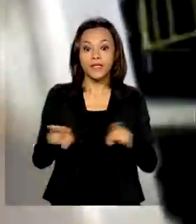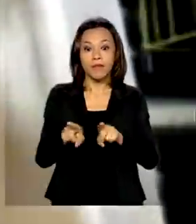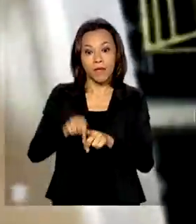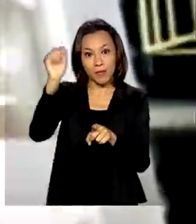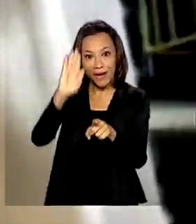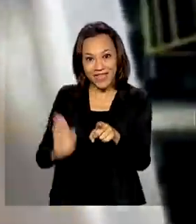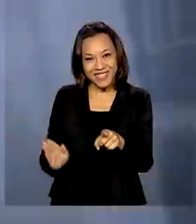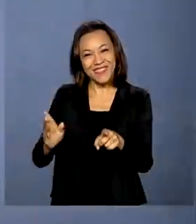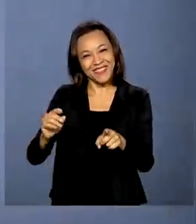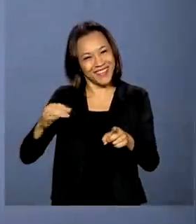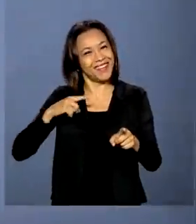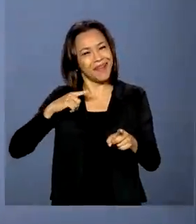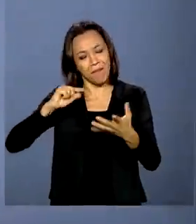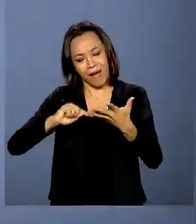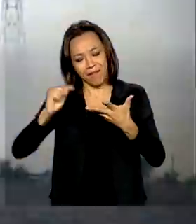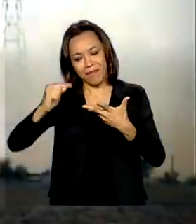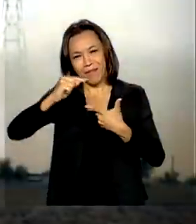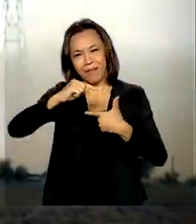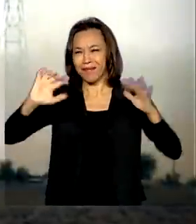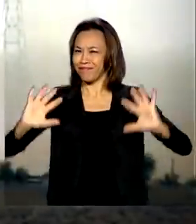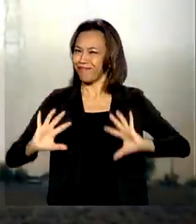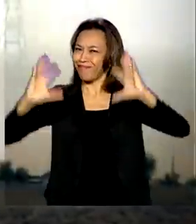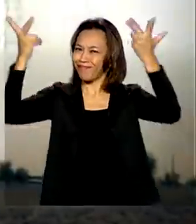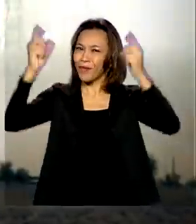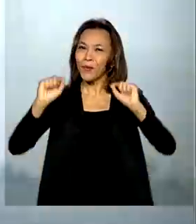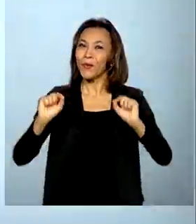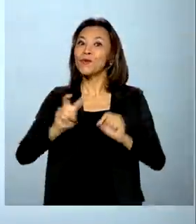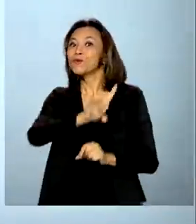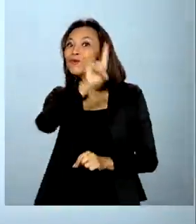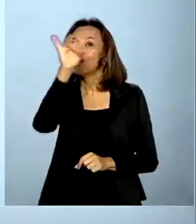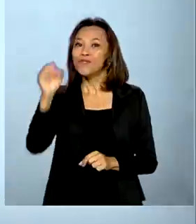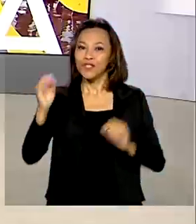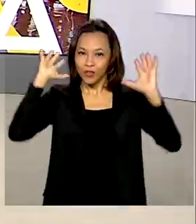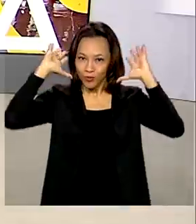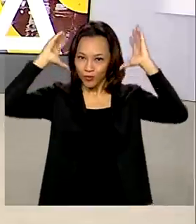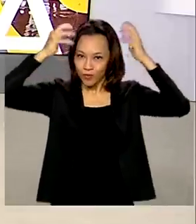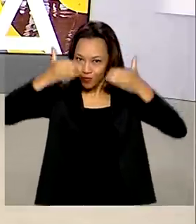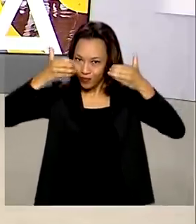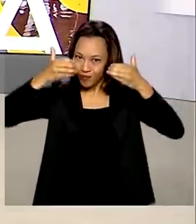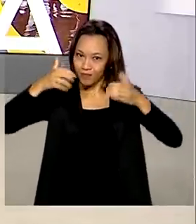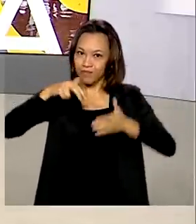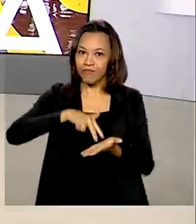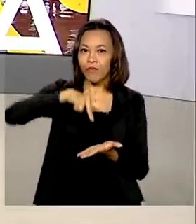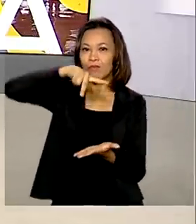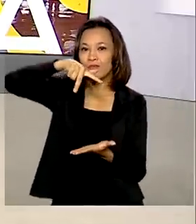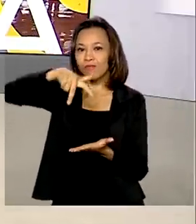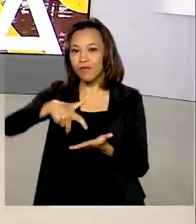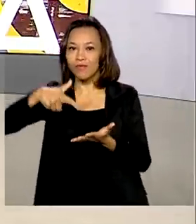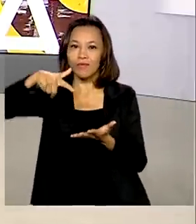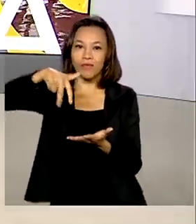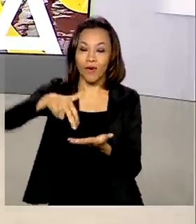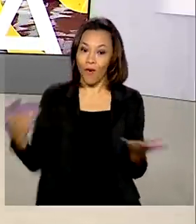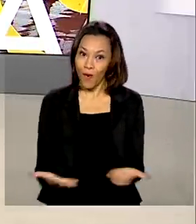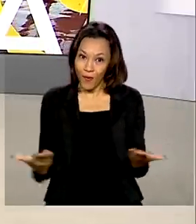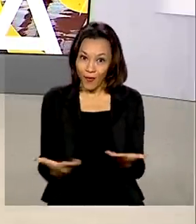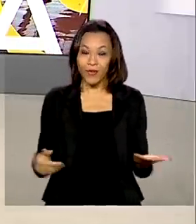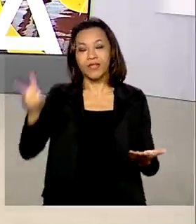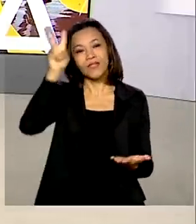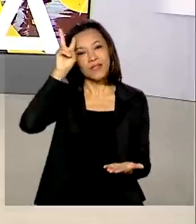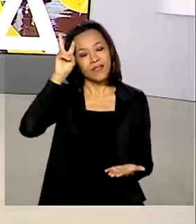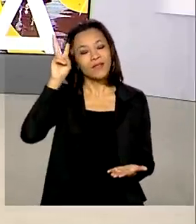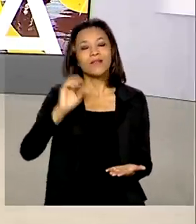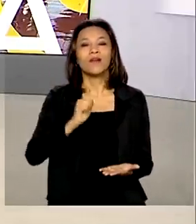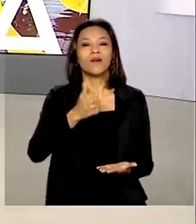tem muitos motivos para comemorar o Dia do Astronauta. Semana começando. Hoje é segunda-feira,